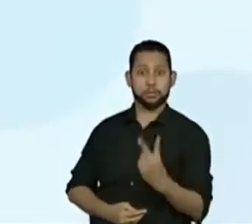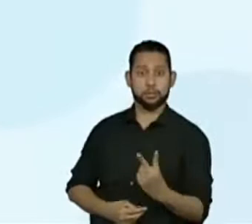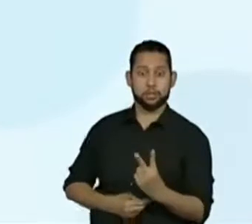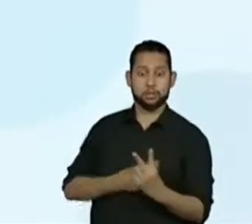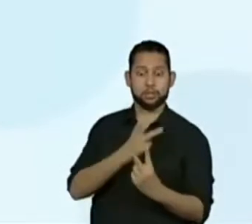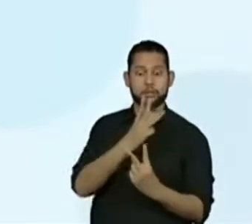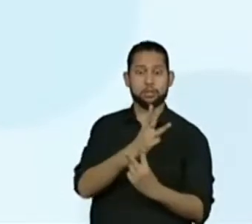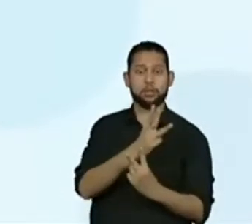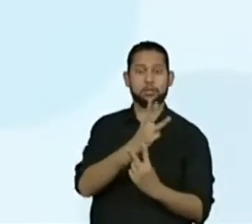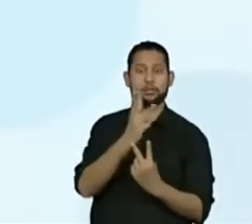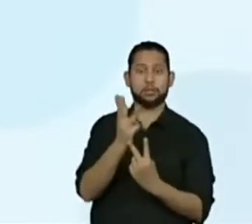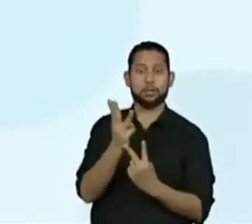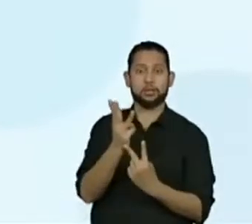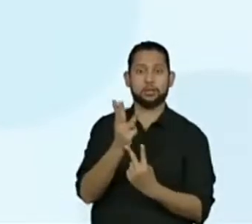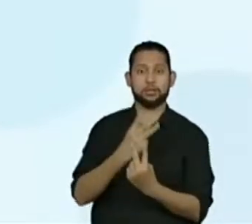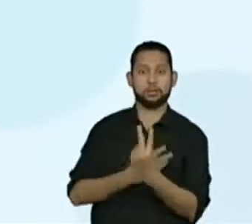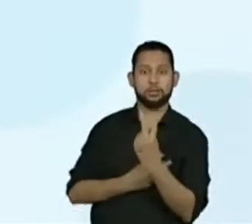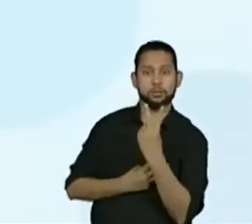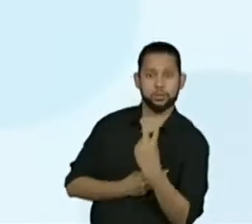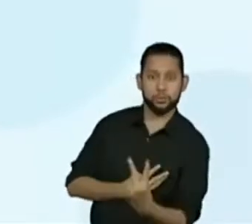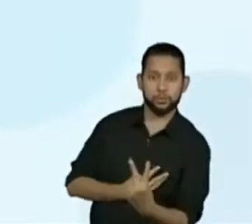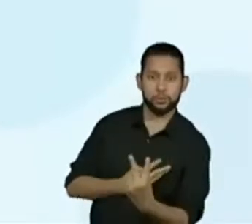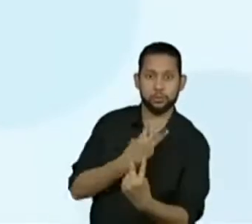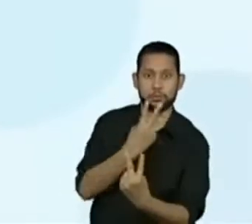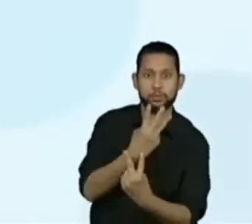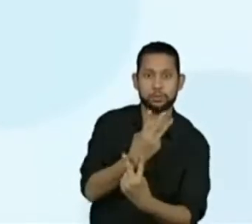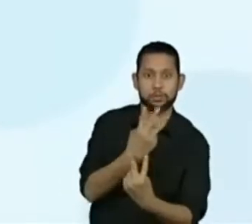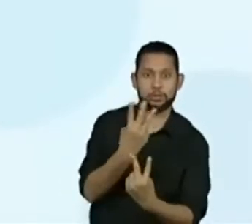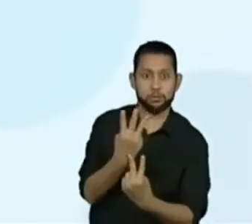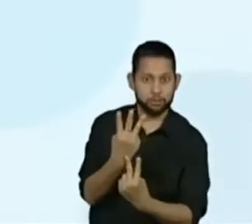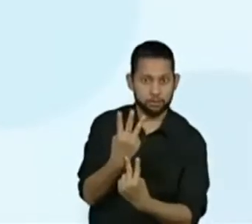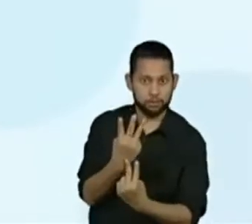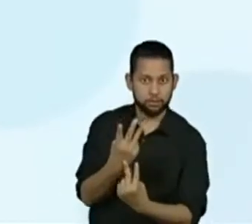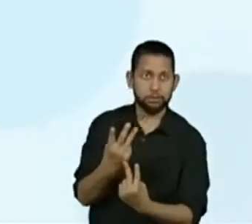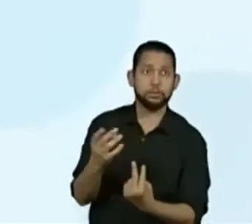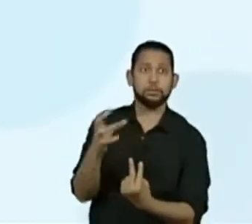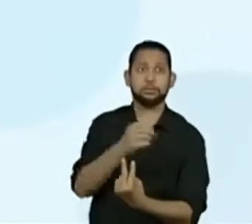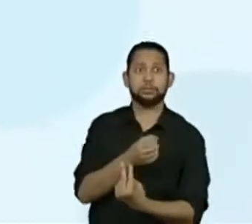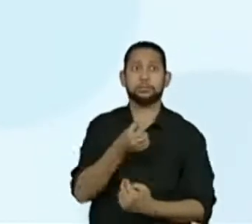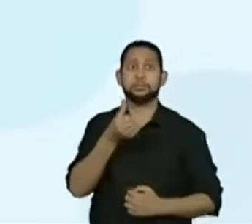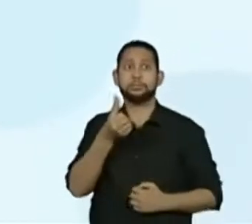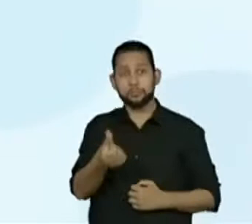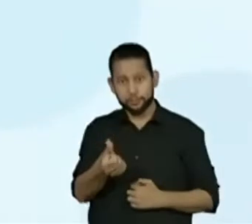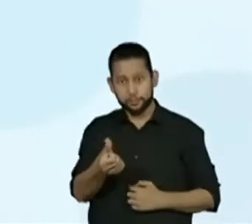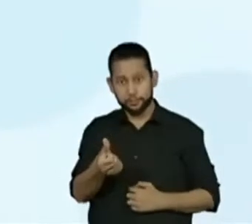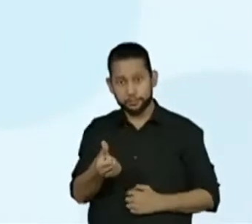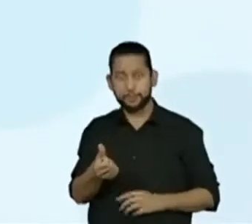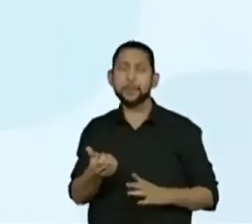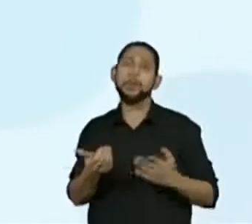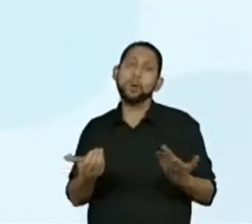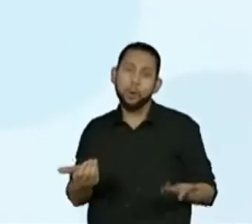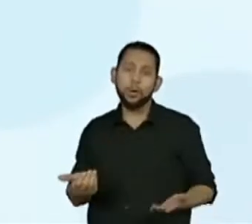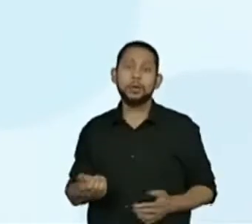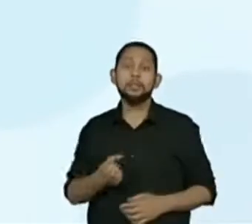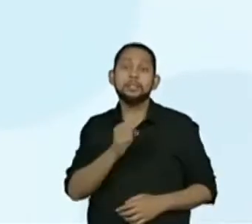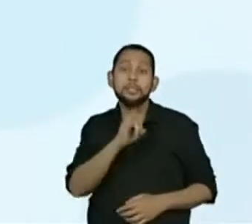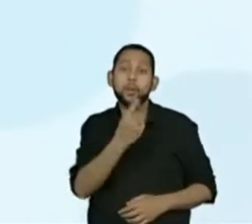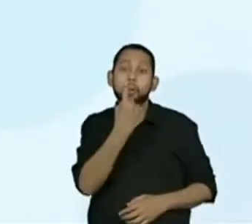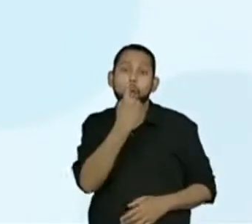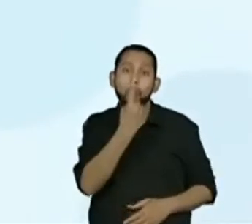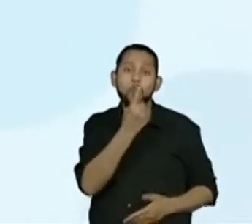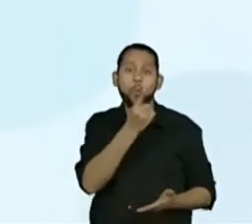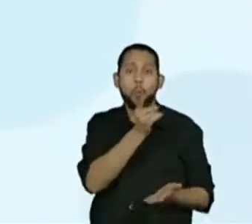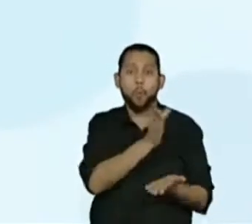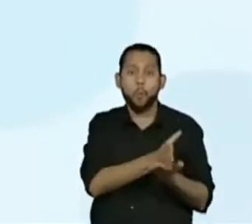representa a quantidade de ovos. E o 2 aí, na sentença matemática, representa a quantidade